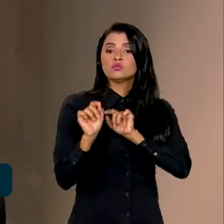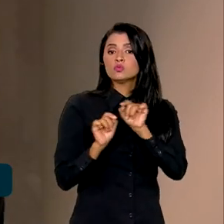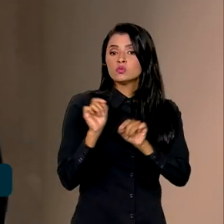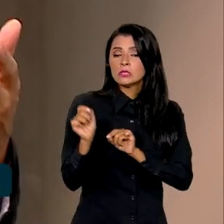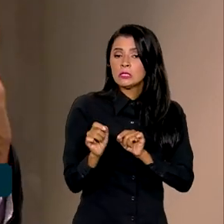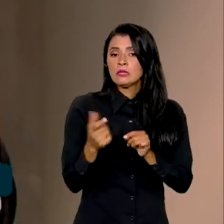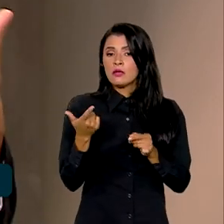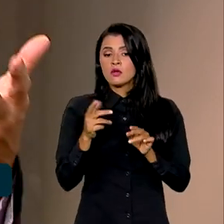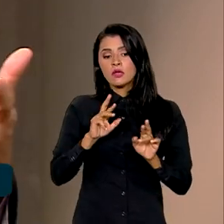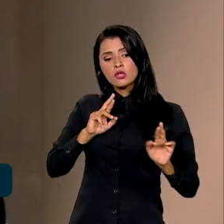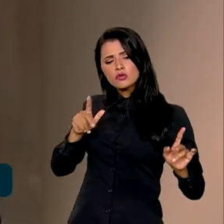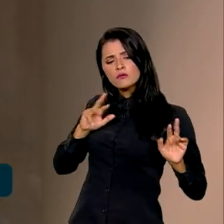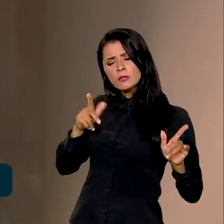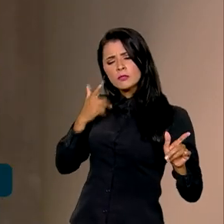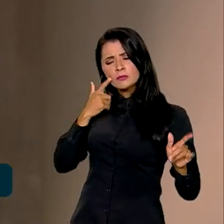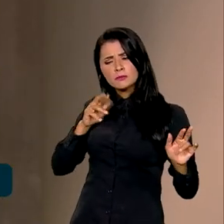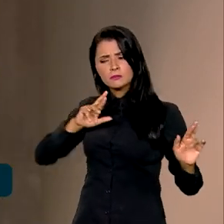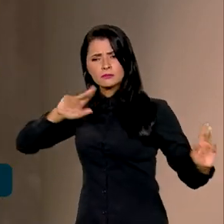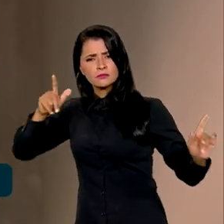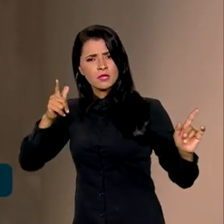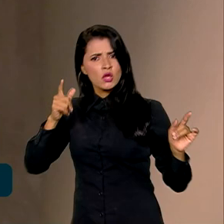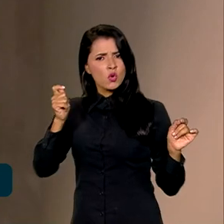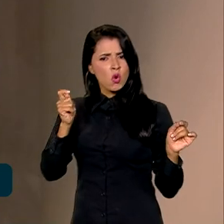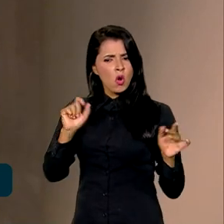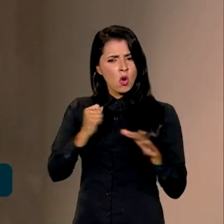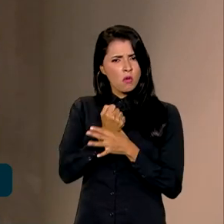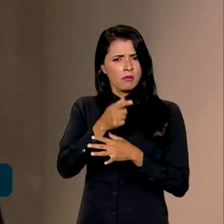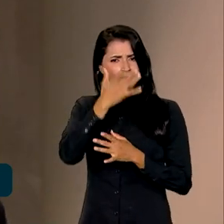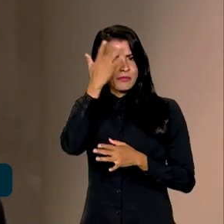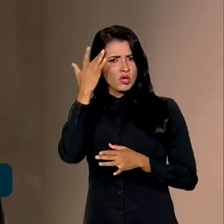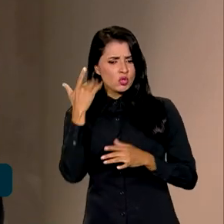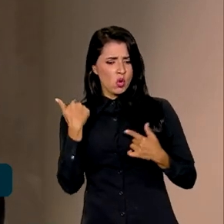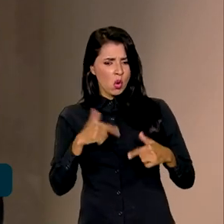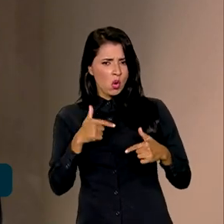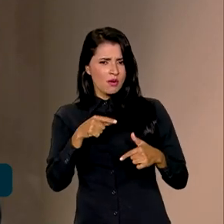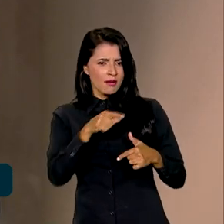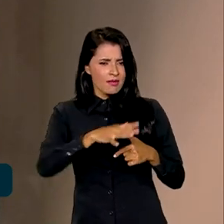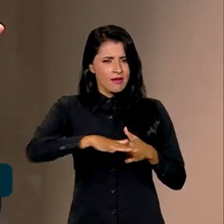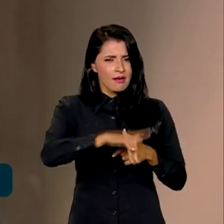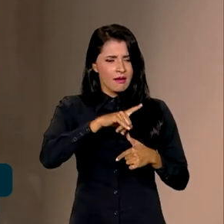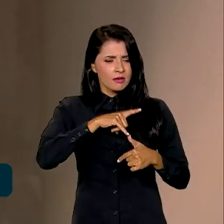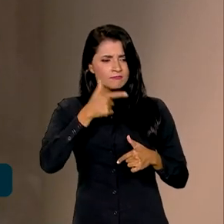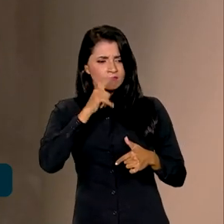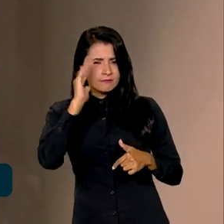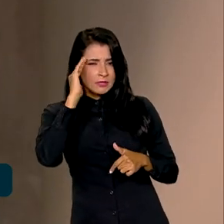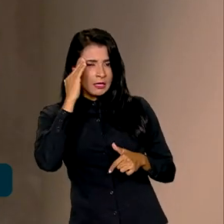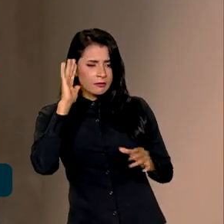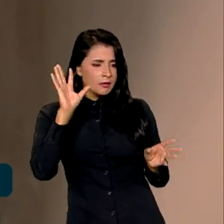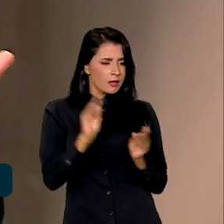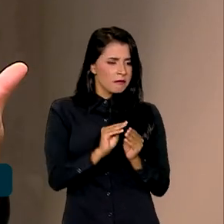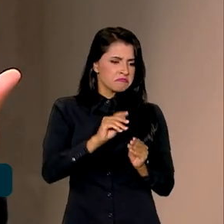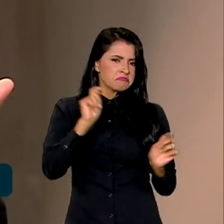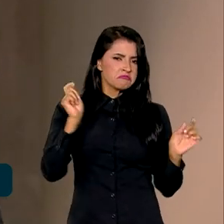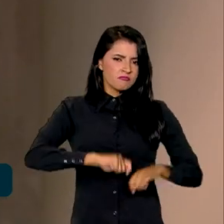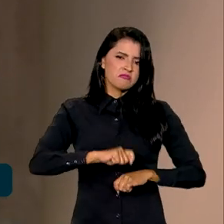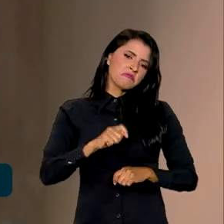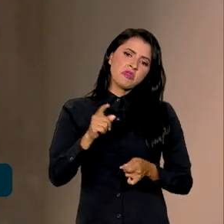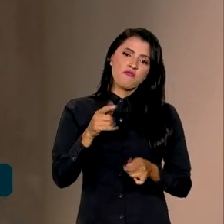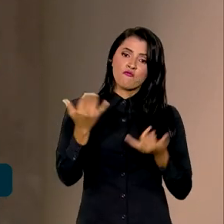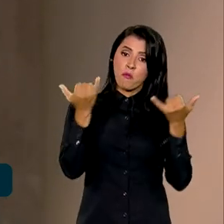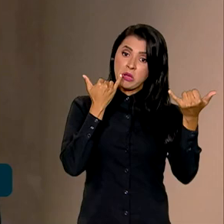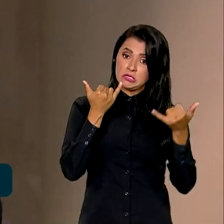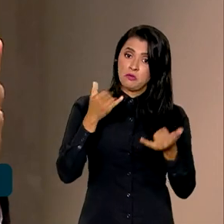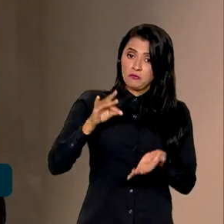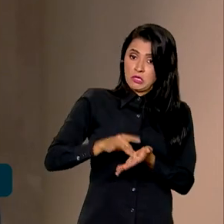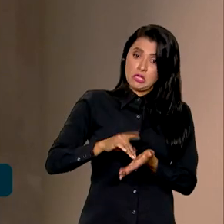O que são diferentes versões. Como é que a gente garante que as pessoas estejam trabalhando numa linha de conseguir entender a confiabilidade daquela informação que ela